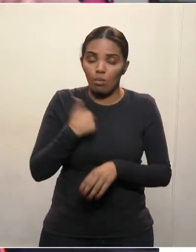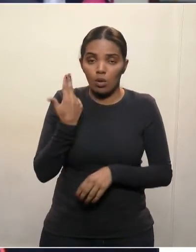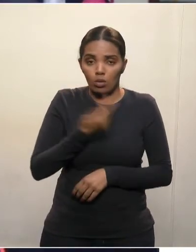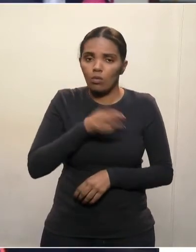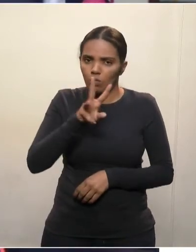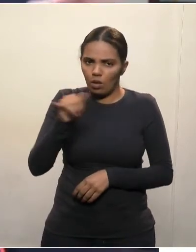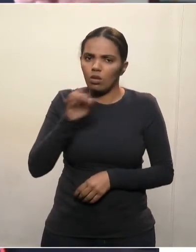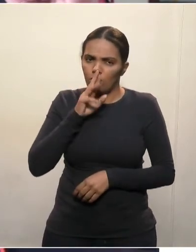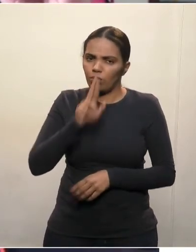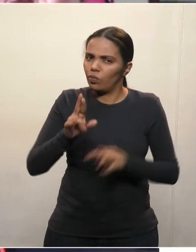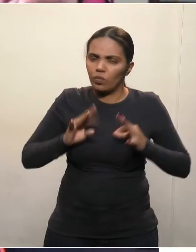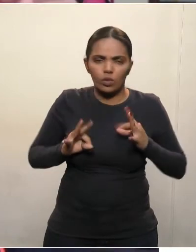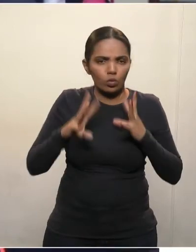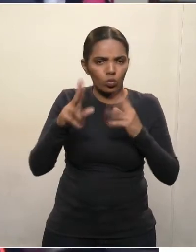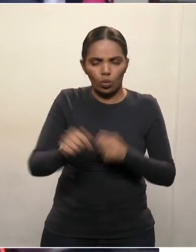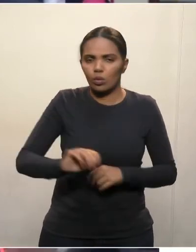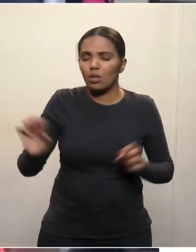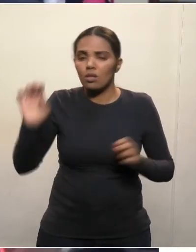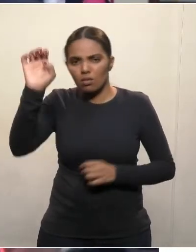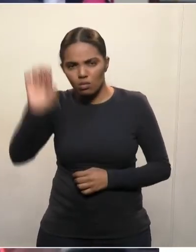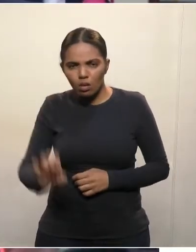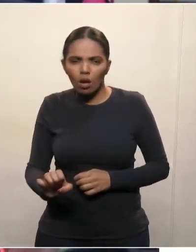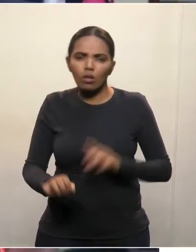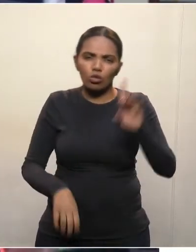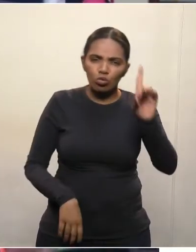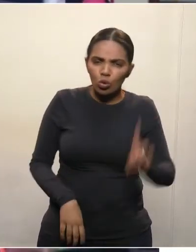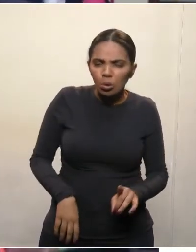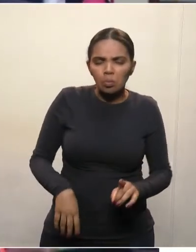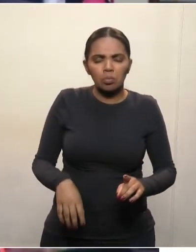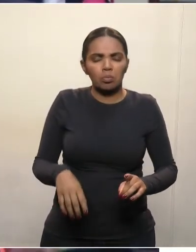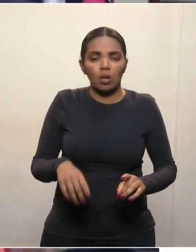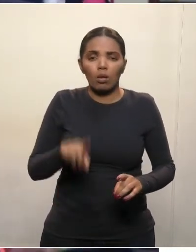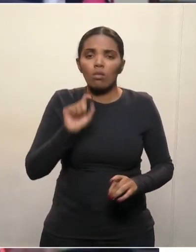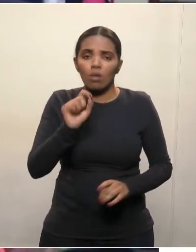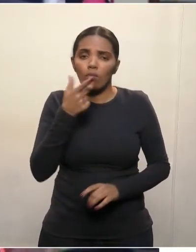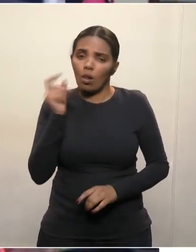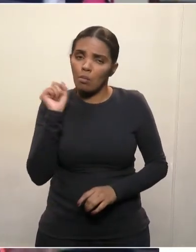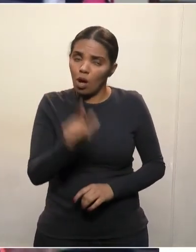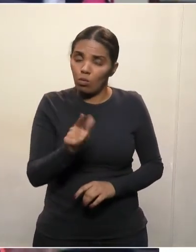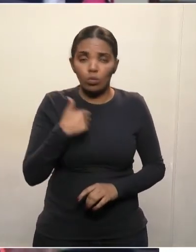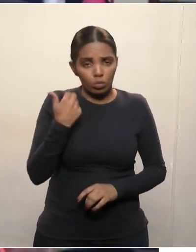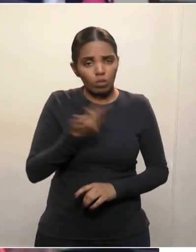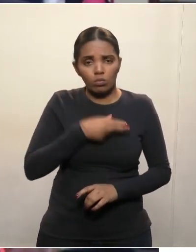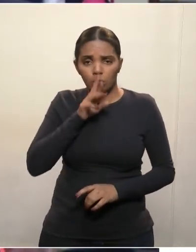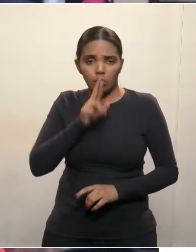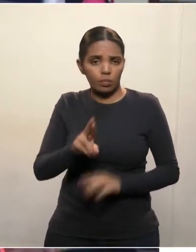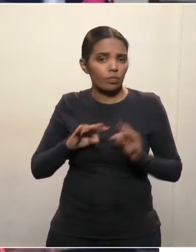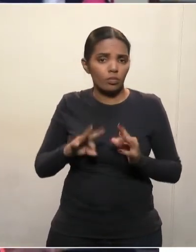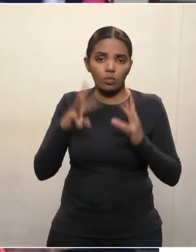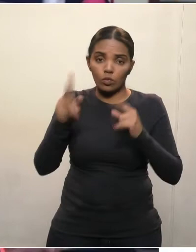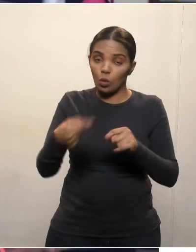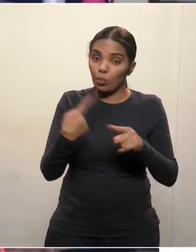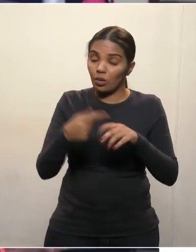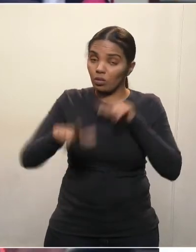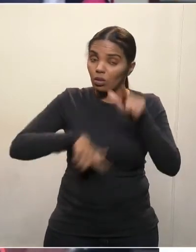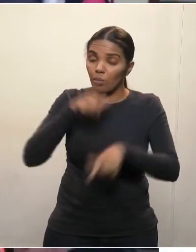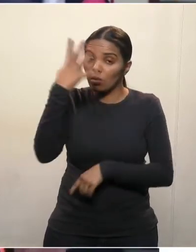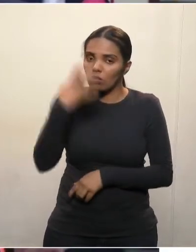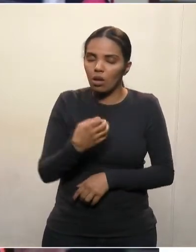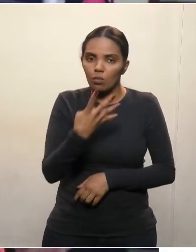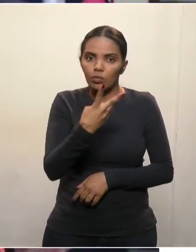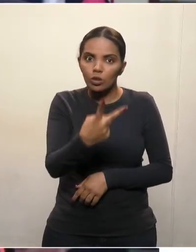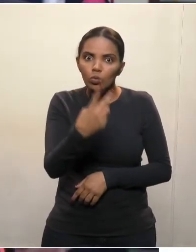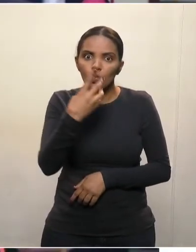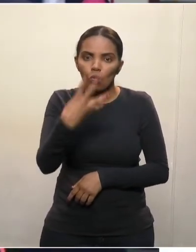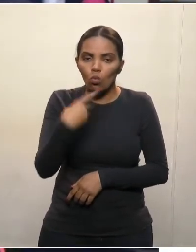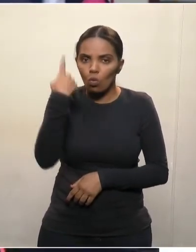para a esquerda, quer seja para quem ofende, nós vamos dar resposta a tudo aqui, porque nós estamos trabalhando sério. Estamos aqui 24 horas por dia com